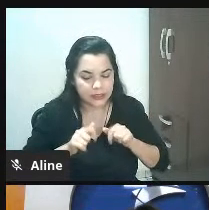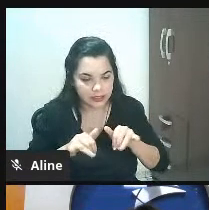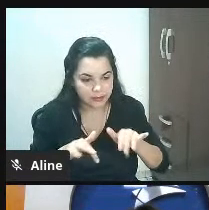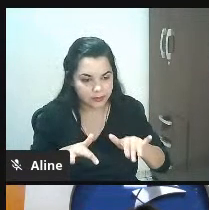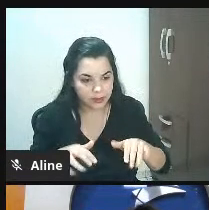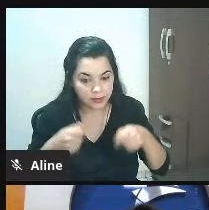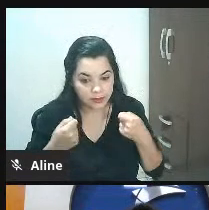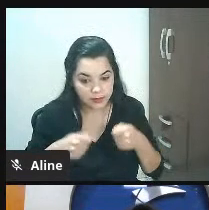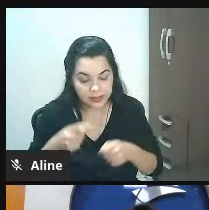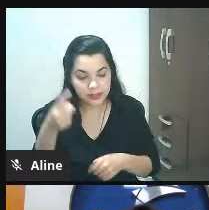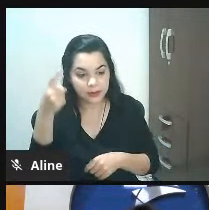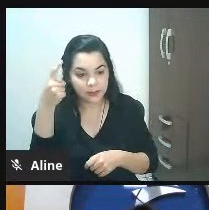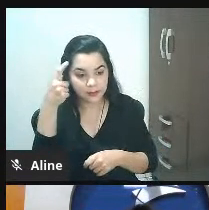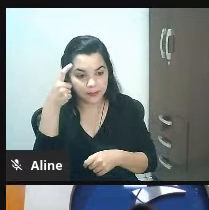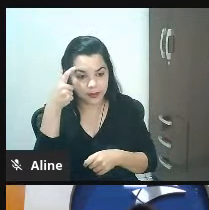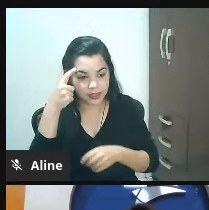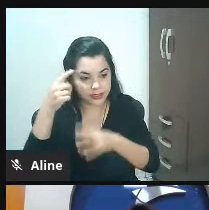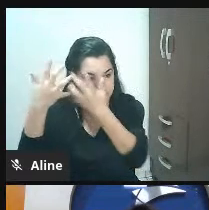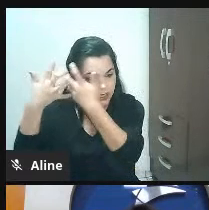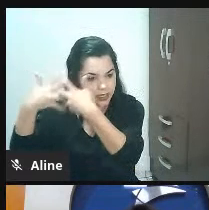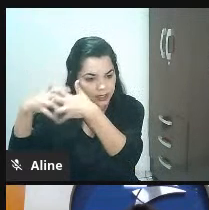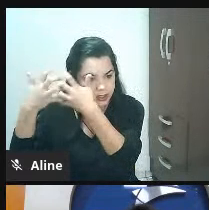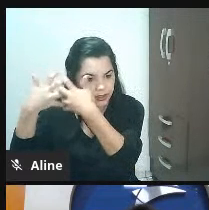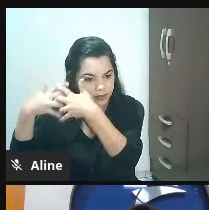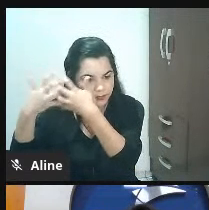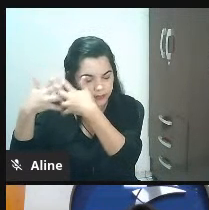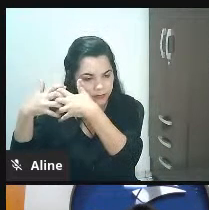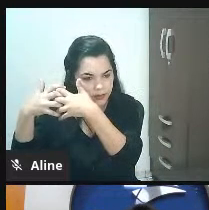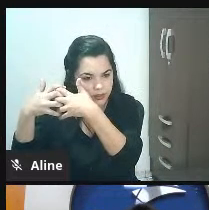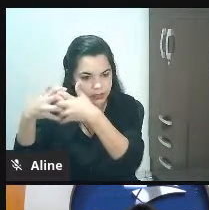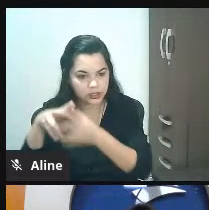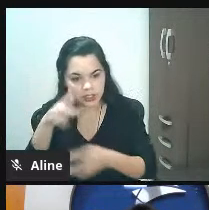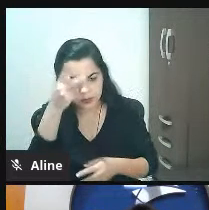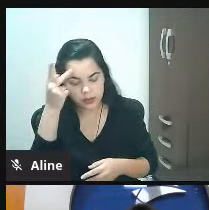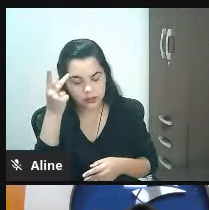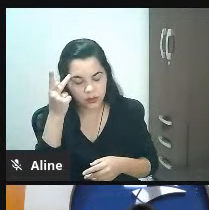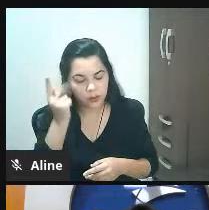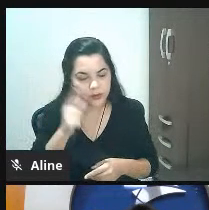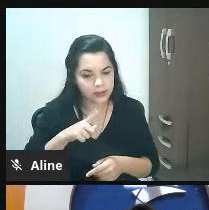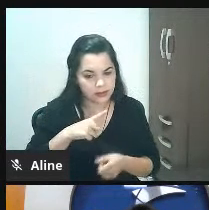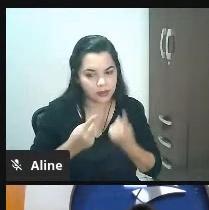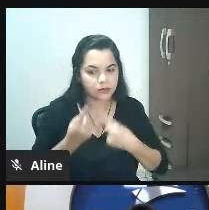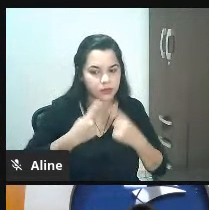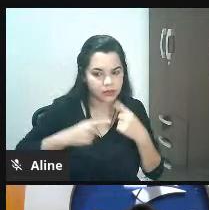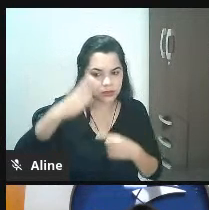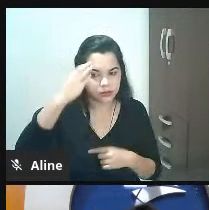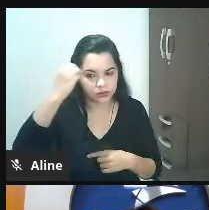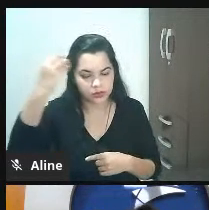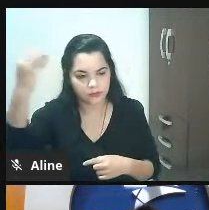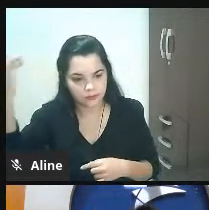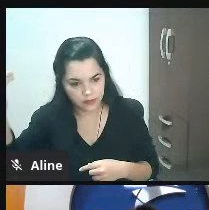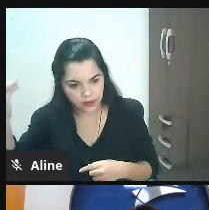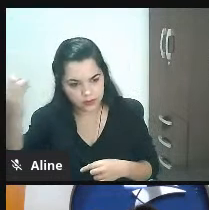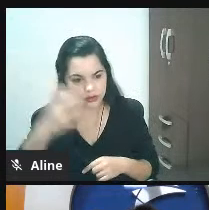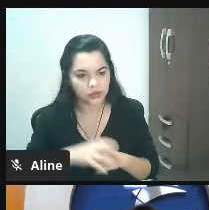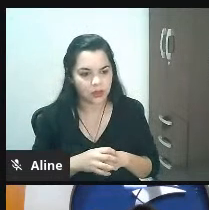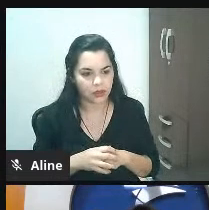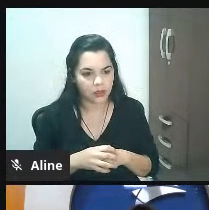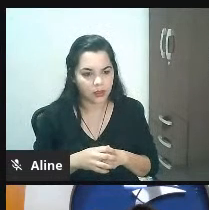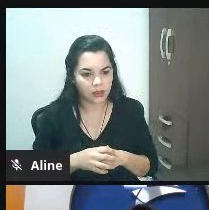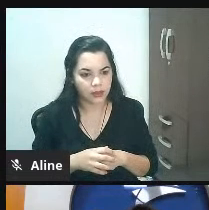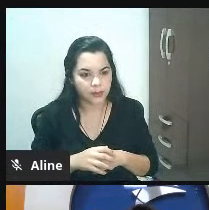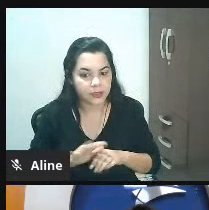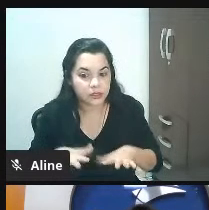pensar mais em situações de escassez ou seja o cara pode até falar assim pô eu quero viajar eu quero ir para uma pousada agora qual